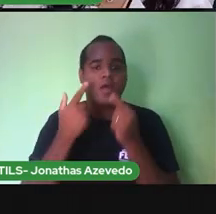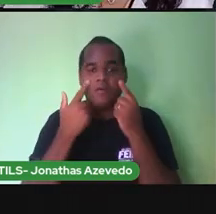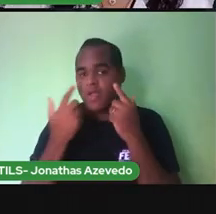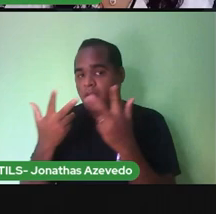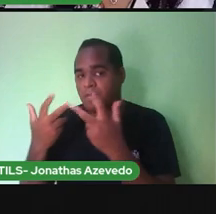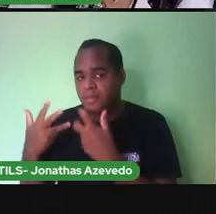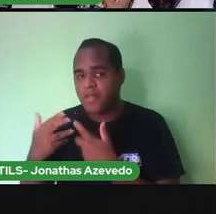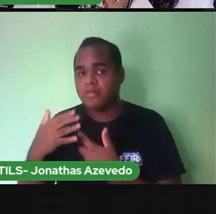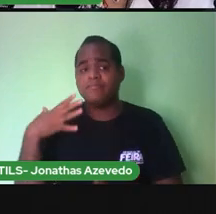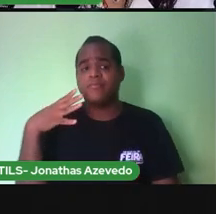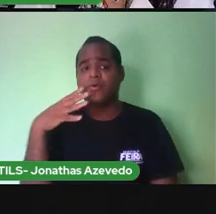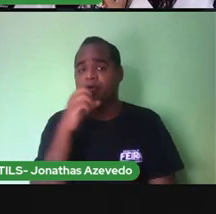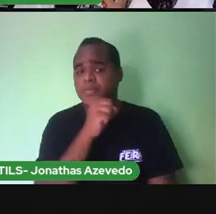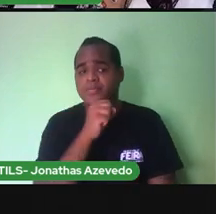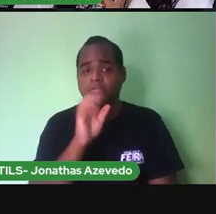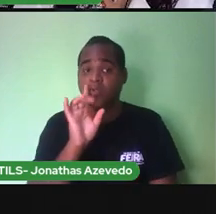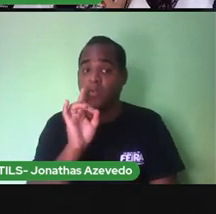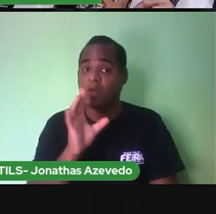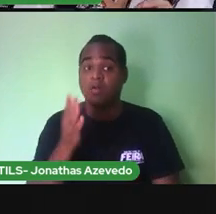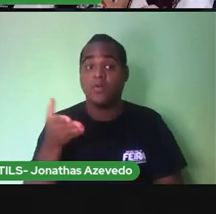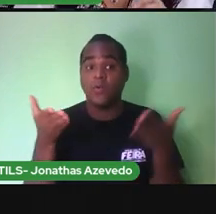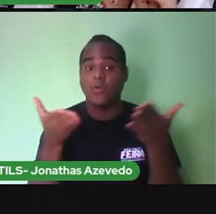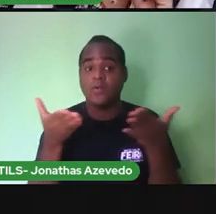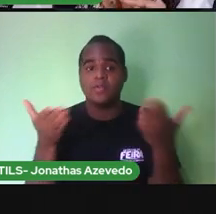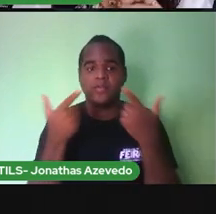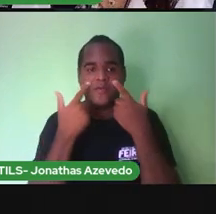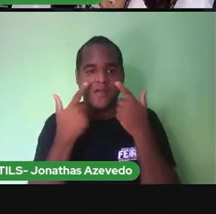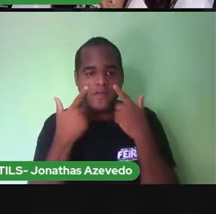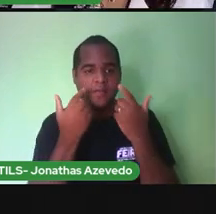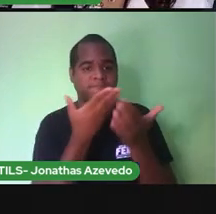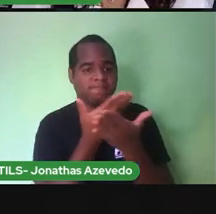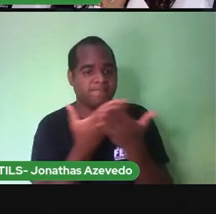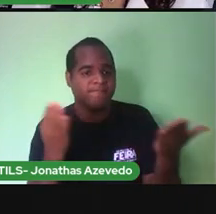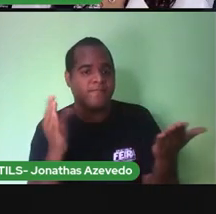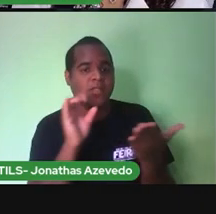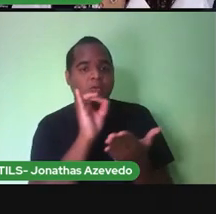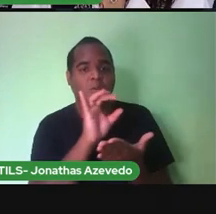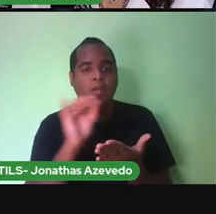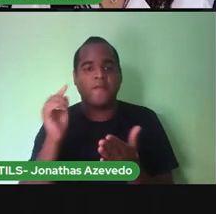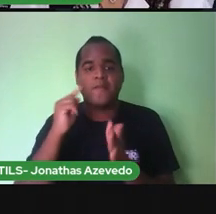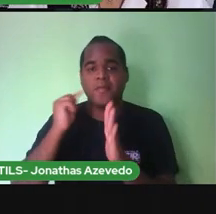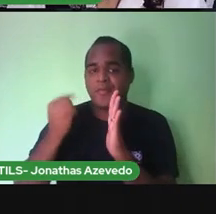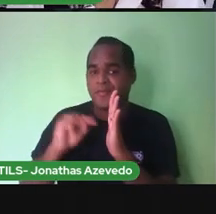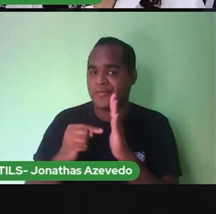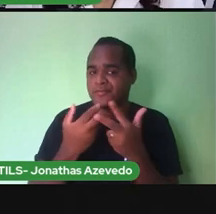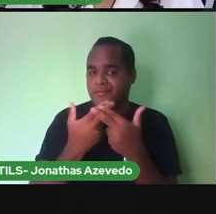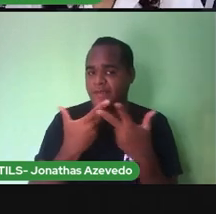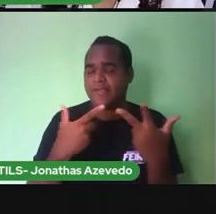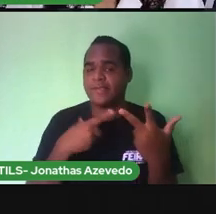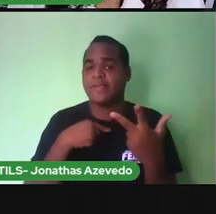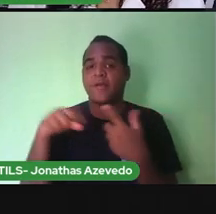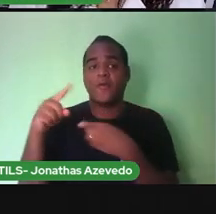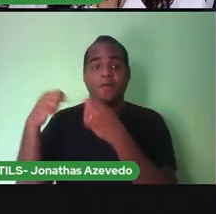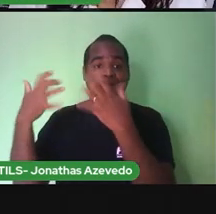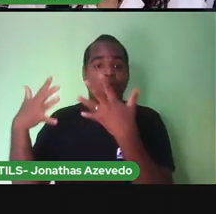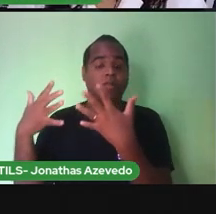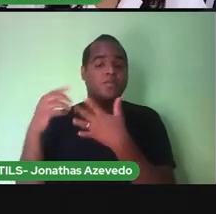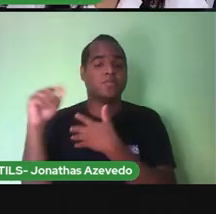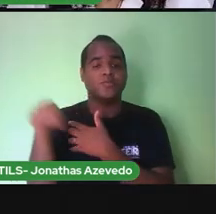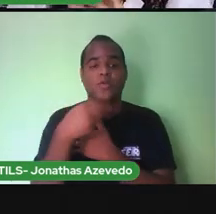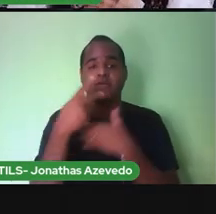rapidinho. Hoje nós vamos vê-los com mais profundidade. Na última aula nós vimos